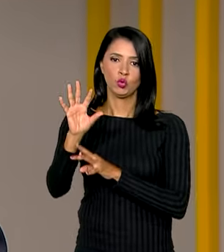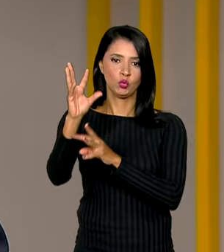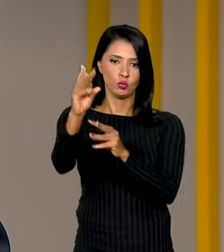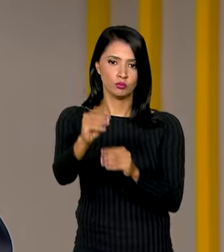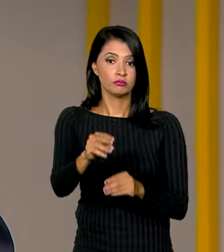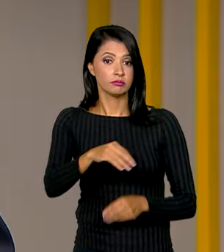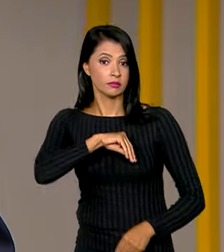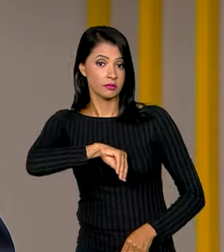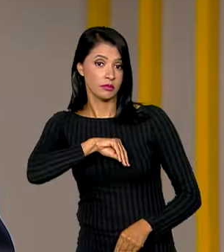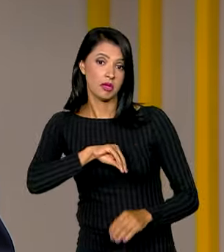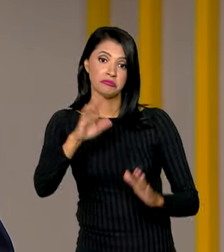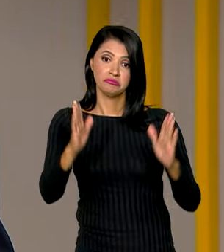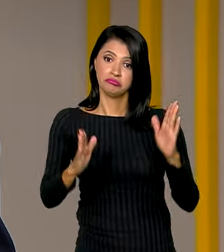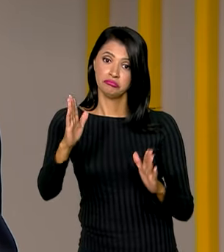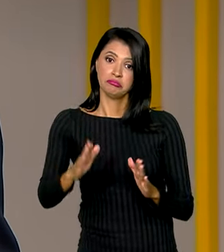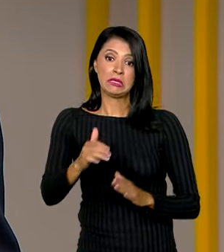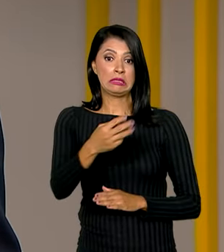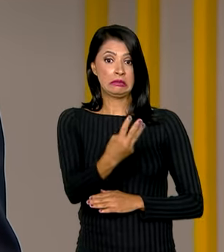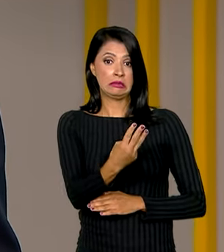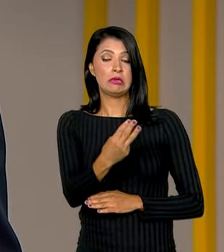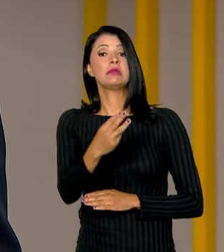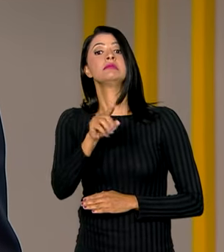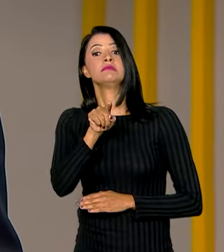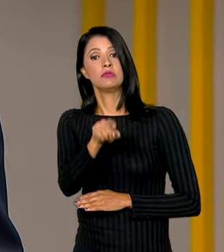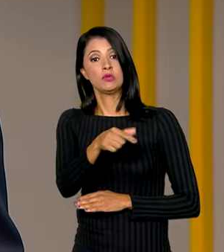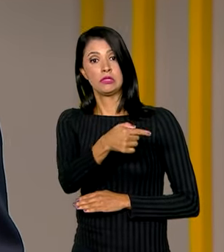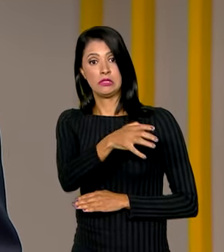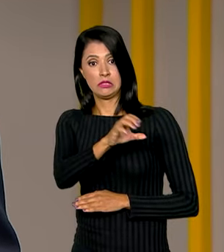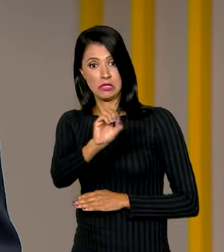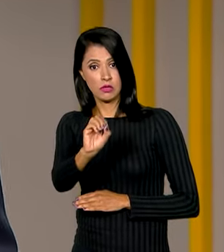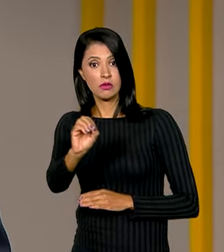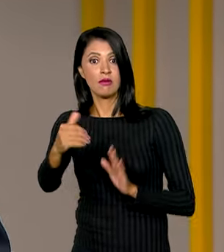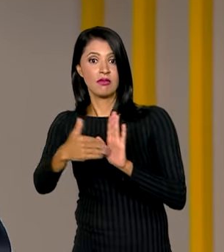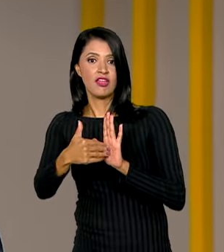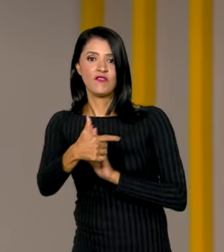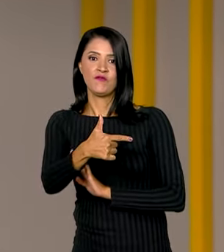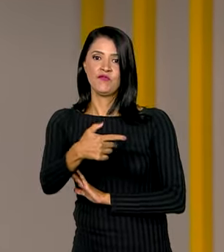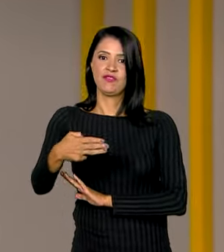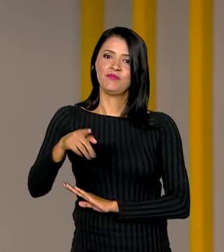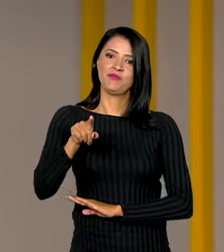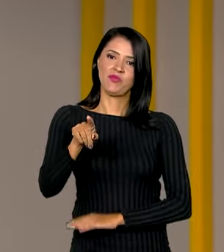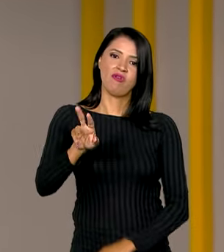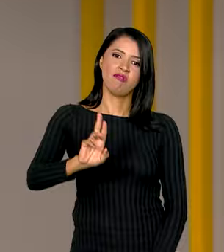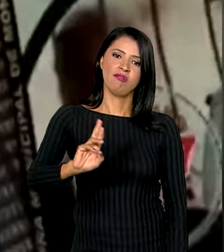Os salários variam entre R$ 3.700 e R 23.000.